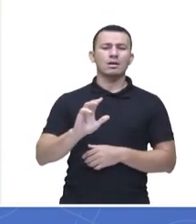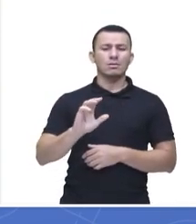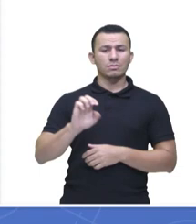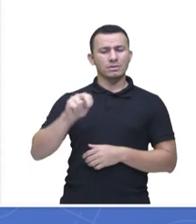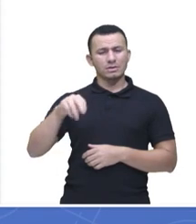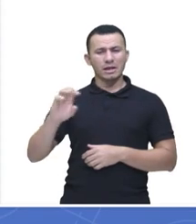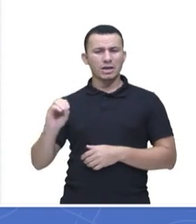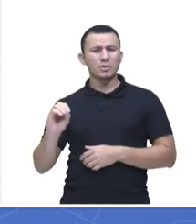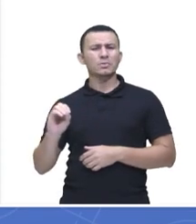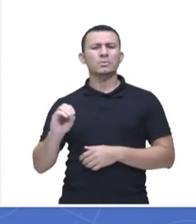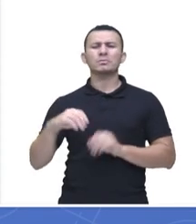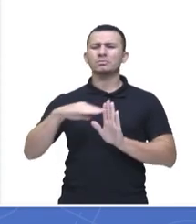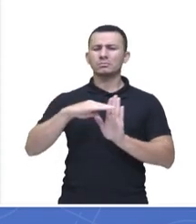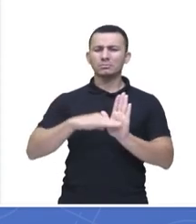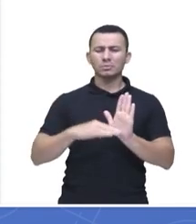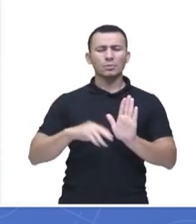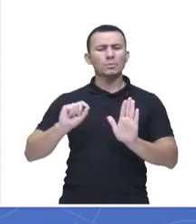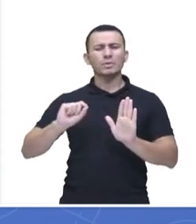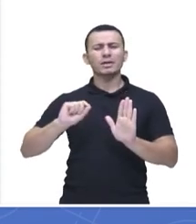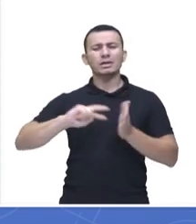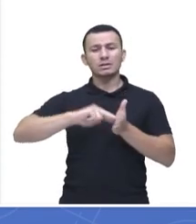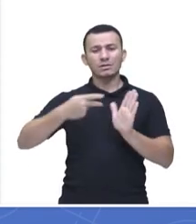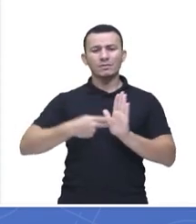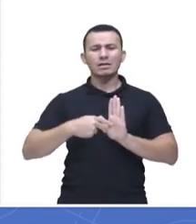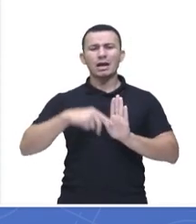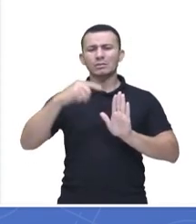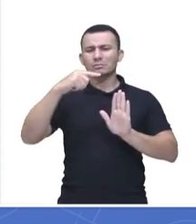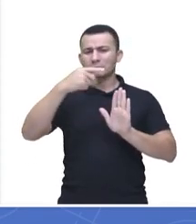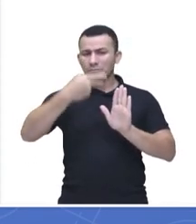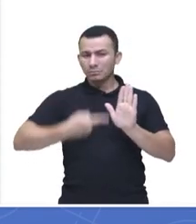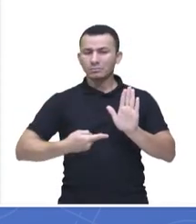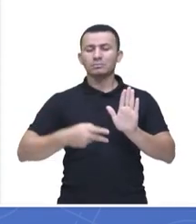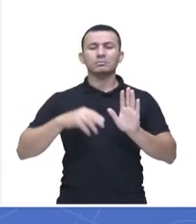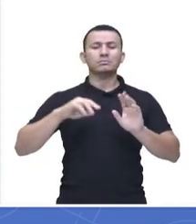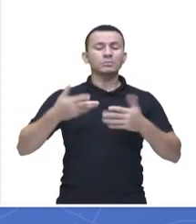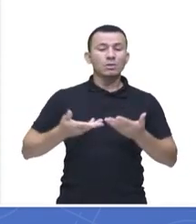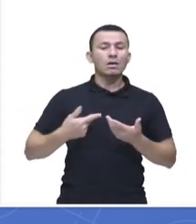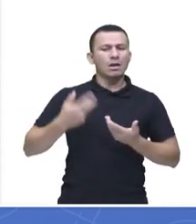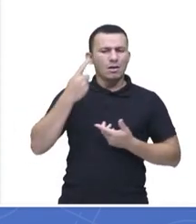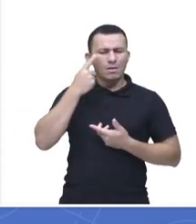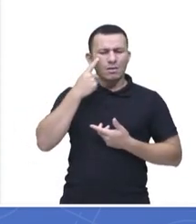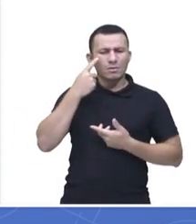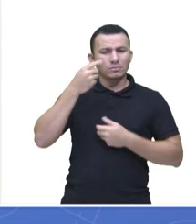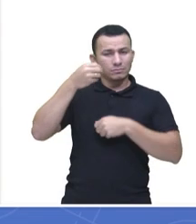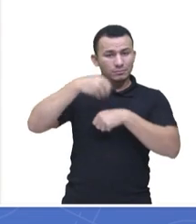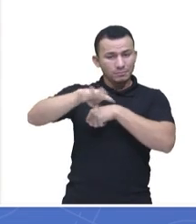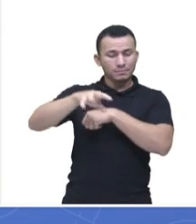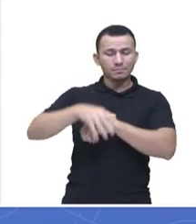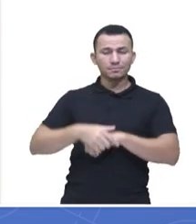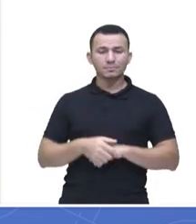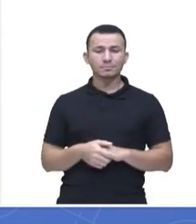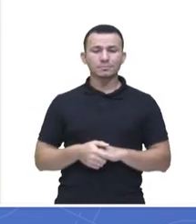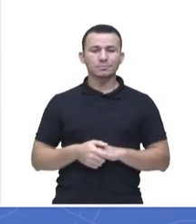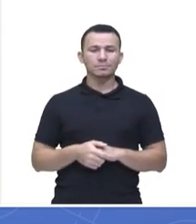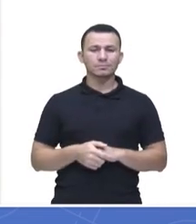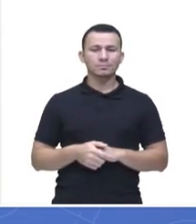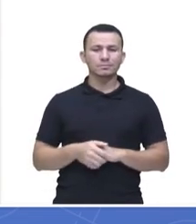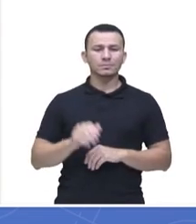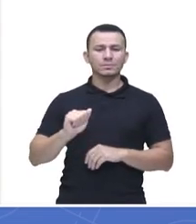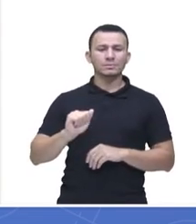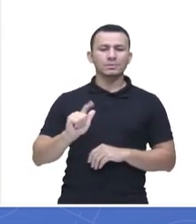ciclano e o cicleno. Eu vou relembrar aqui, ainda dá um tempo, tem tempo, né? Eu vou relembrar para vocês rapidinho. Então, o alcano é um